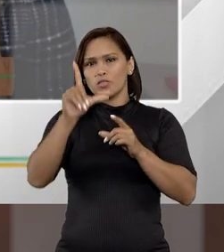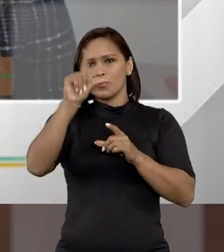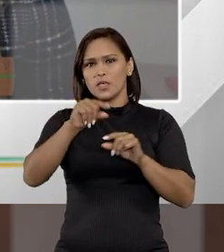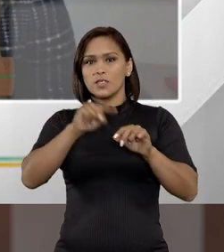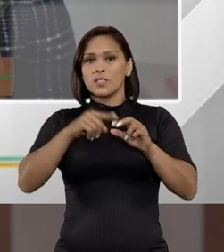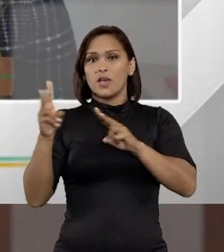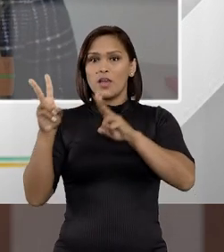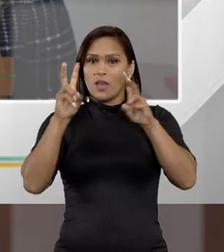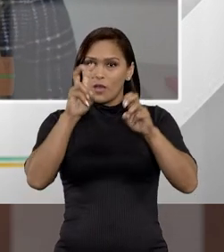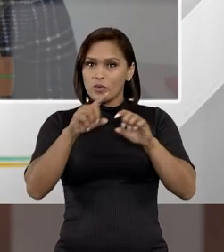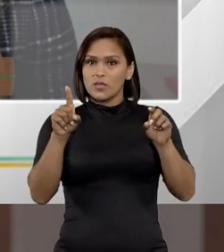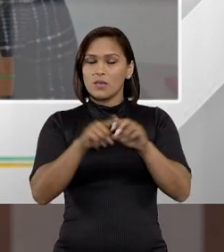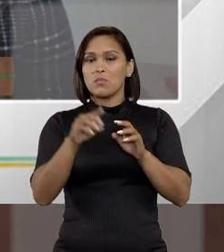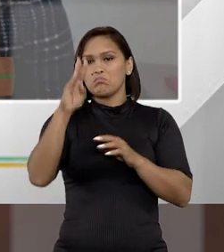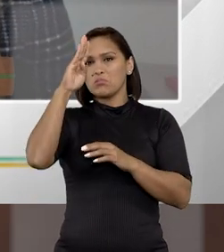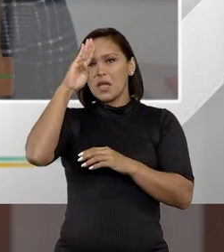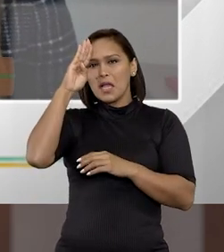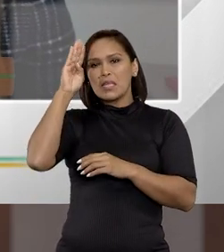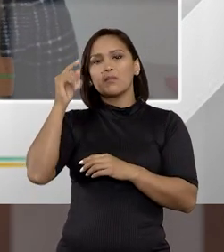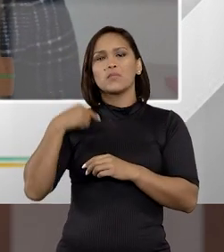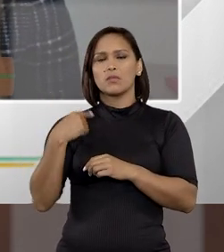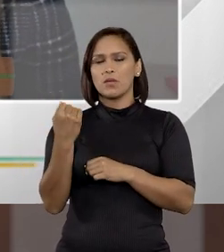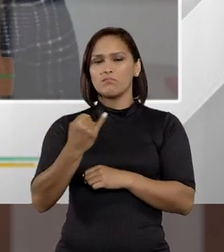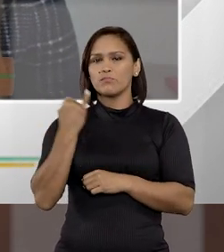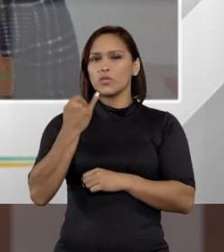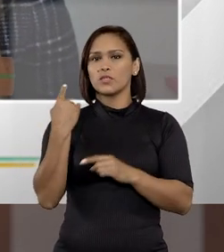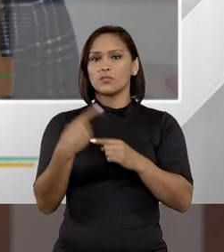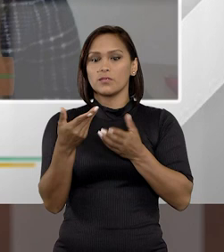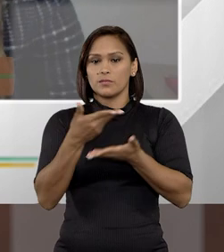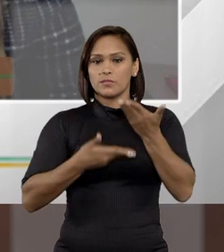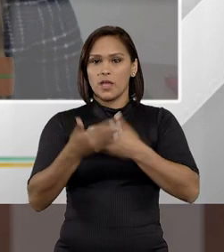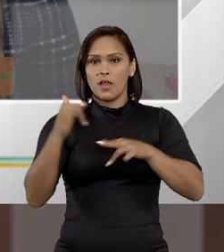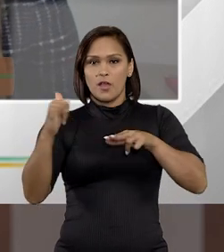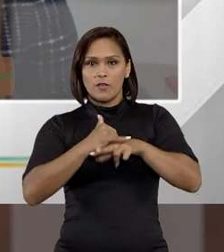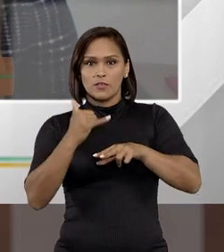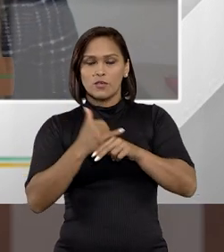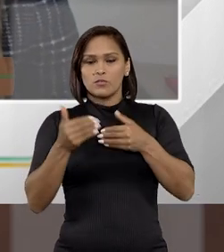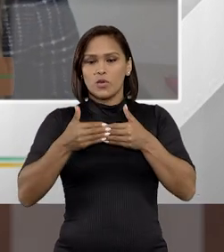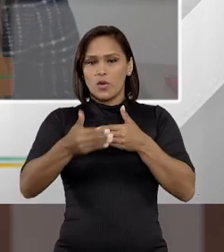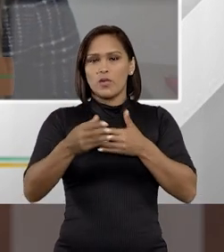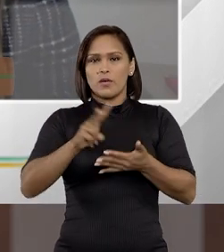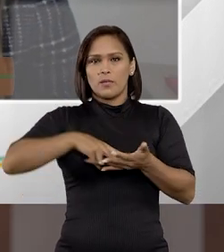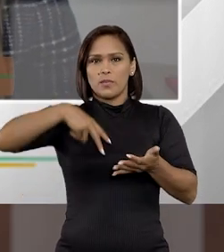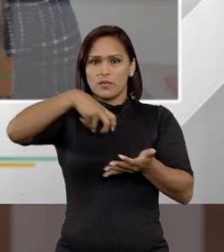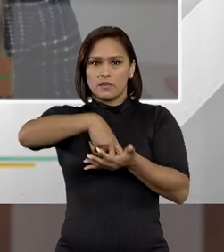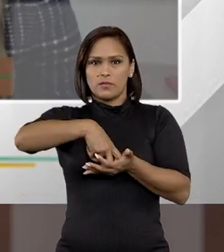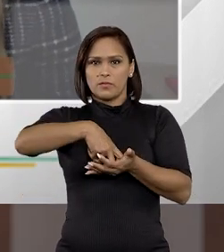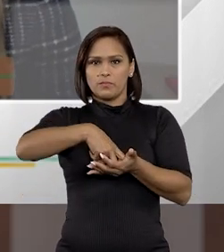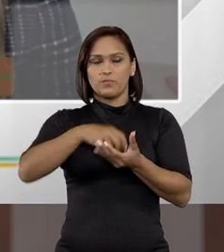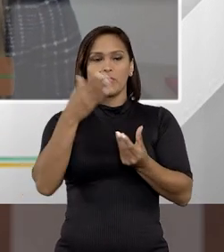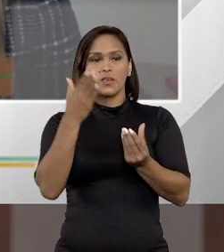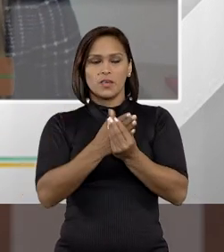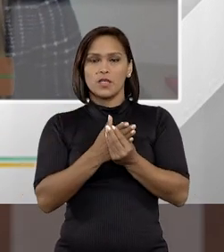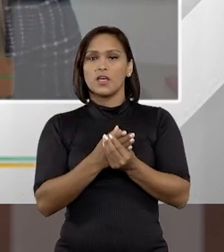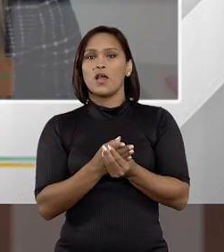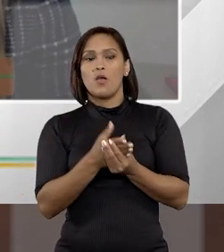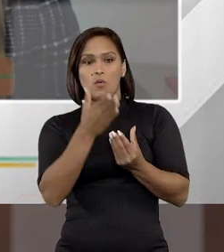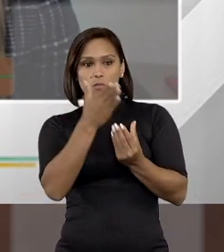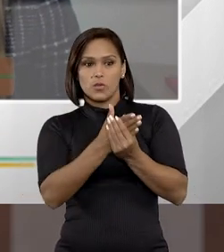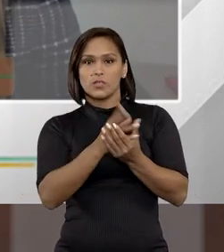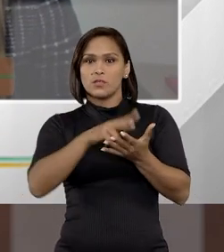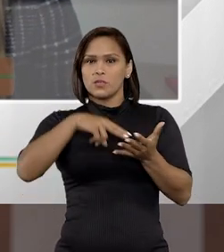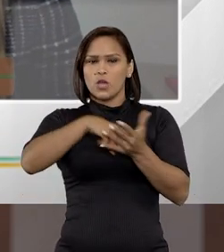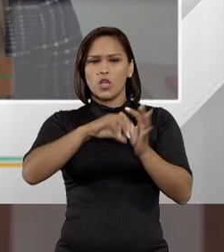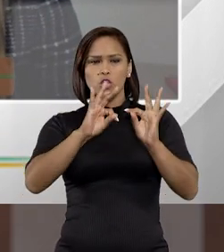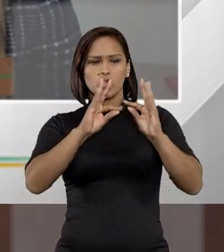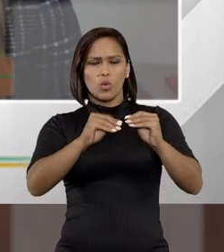e é um tema que também, academicamente, me é muito caro, que é a participação da vítima no processo penal, porque, de fato, a gente tem um processo